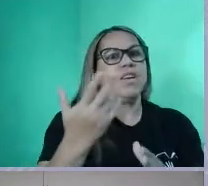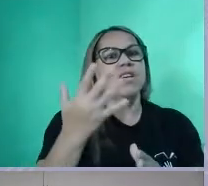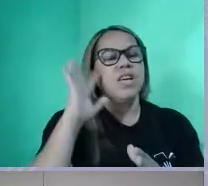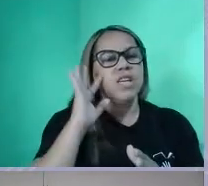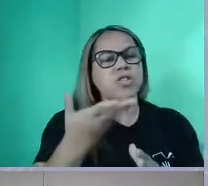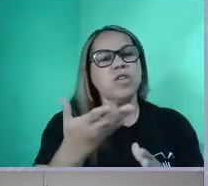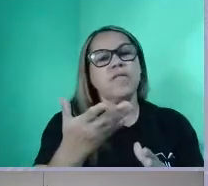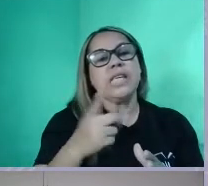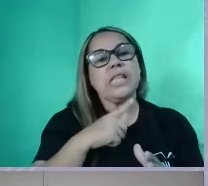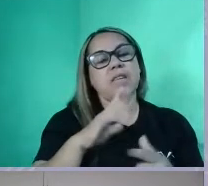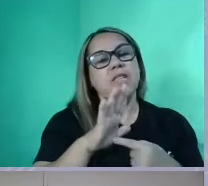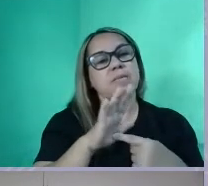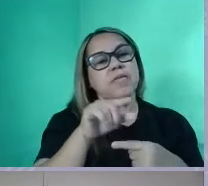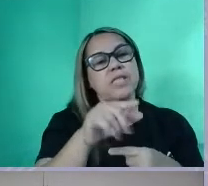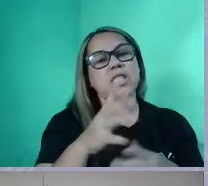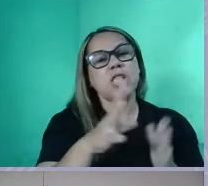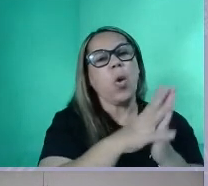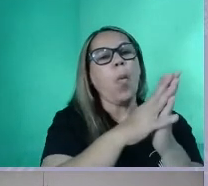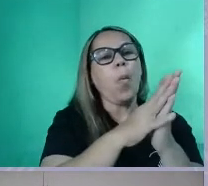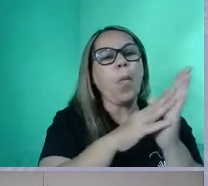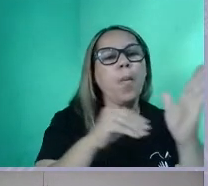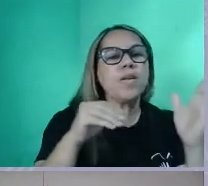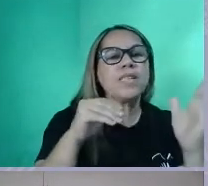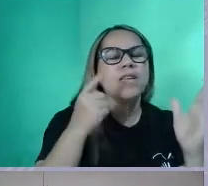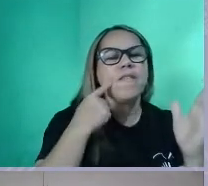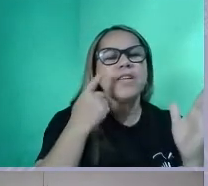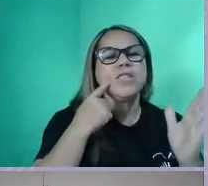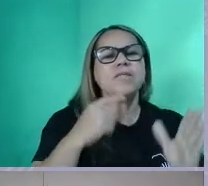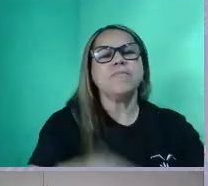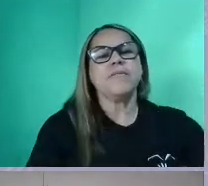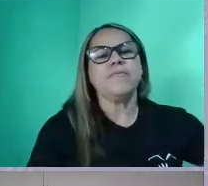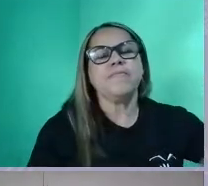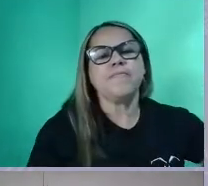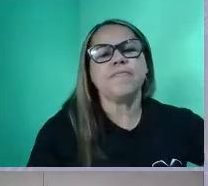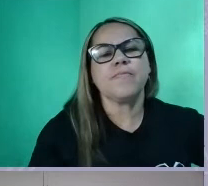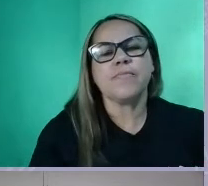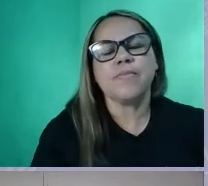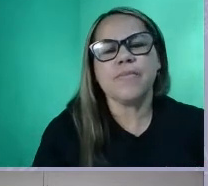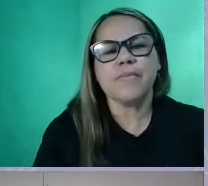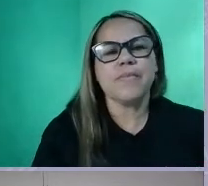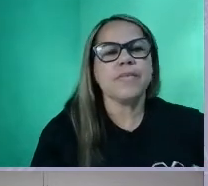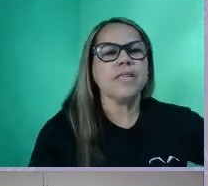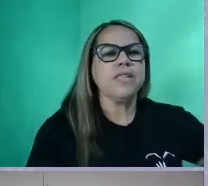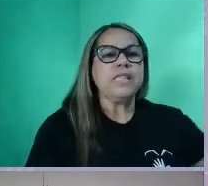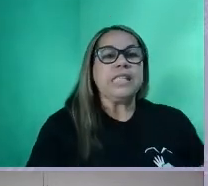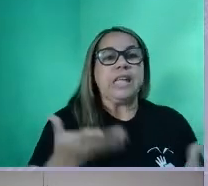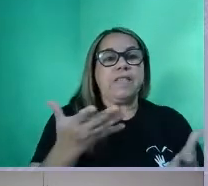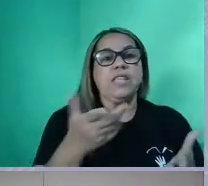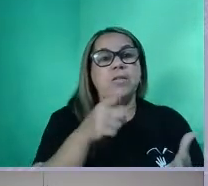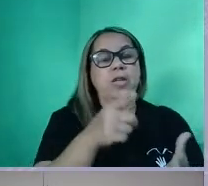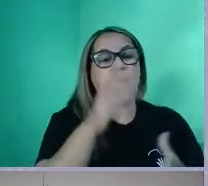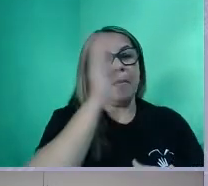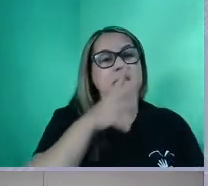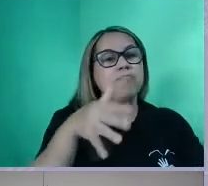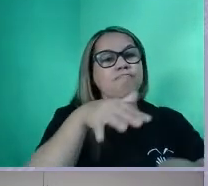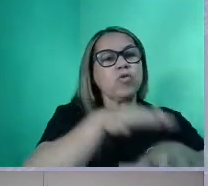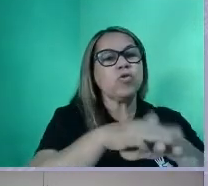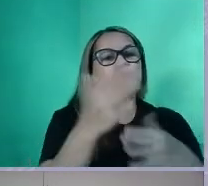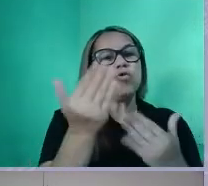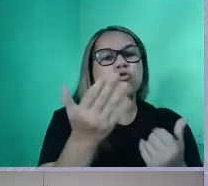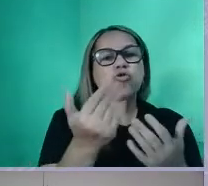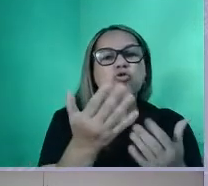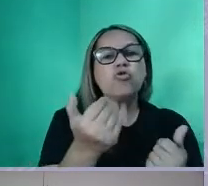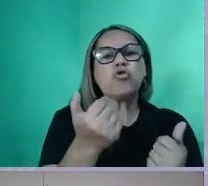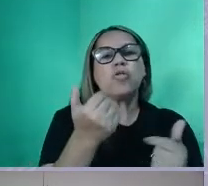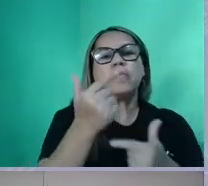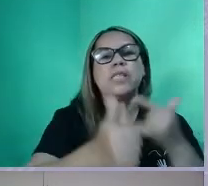eu trouxe para vocês aqui um modelinho, veja só, desse modo, para que o Brasil inclua os jovens no mercado de trabalho e enfrenta o